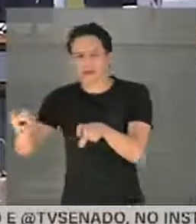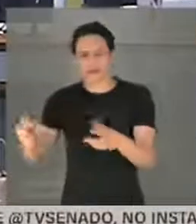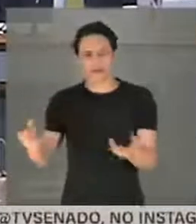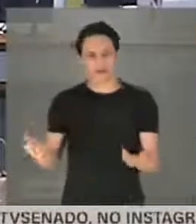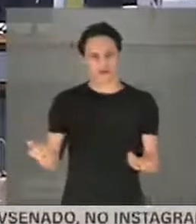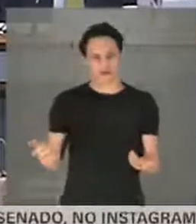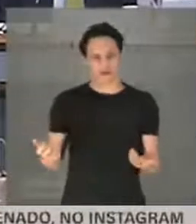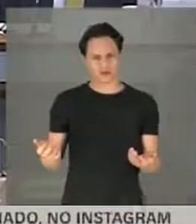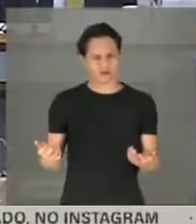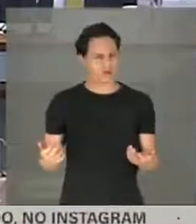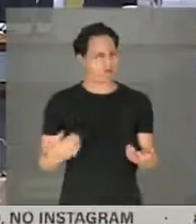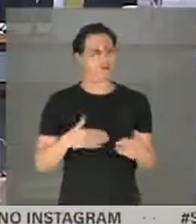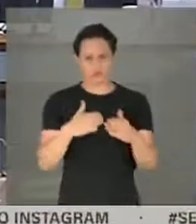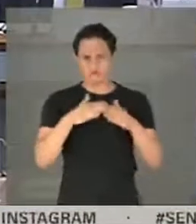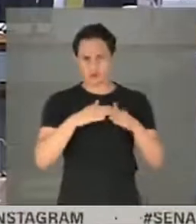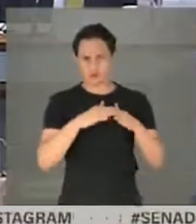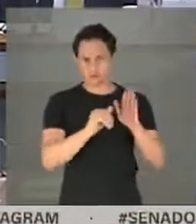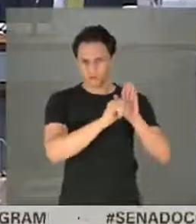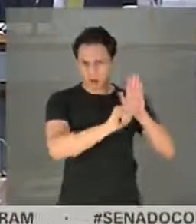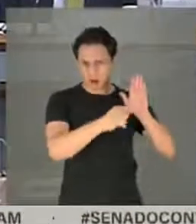Exiba, por favor.